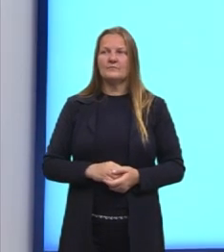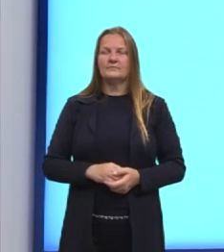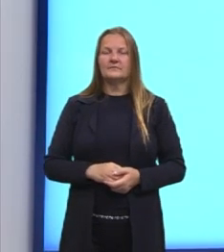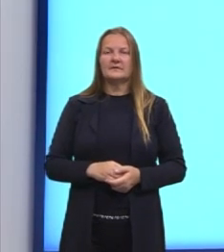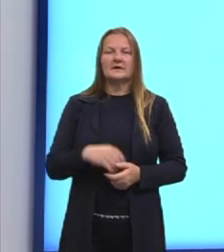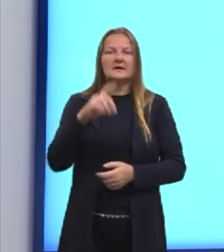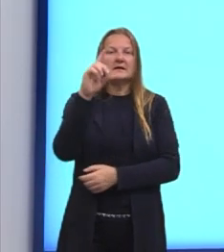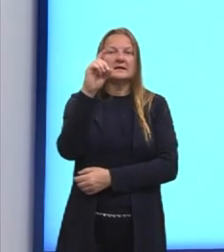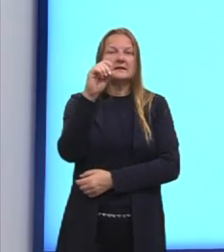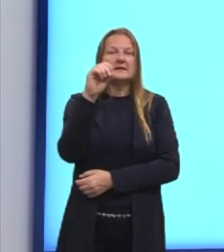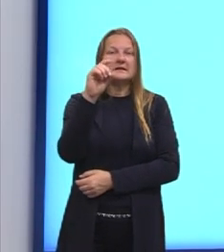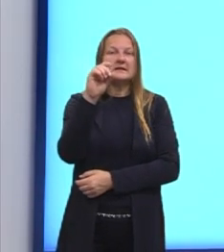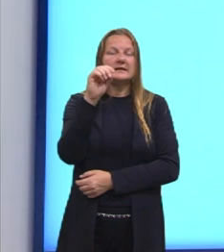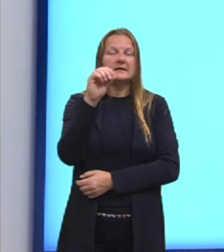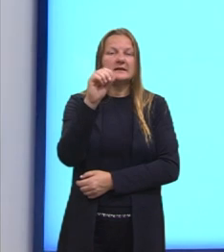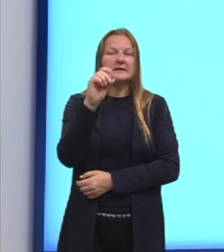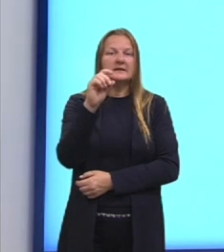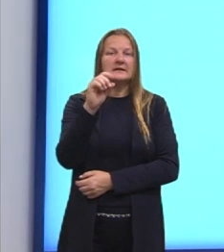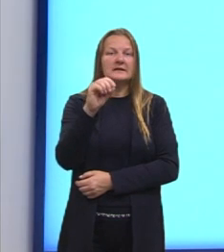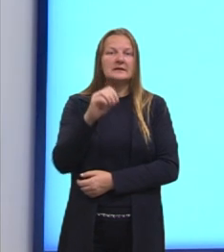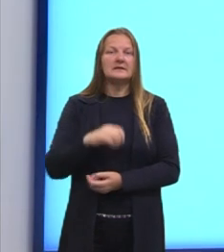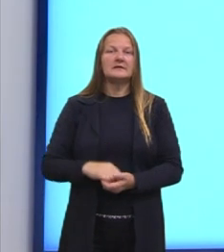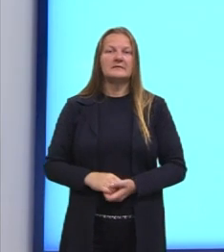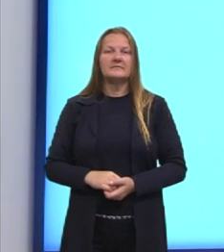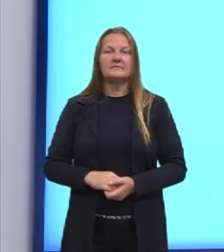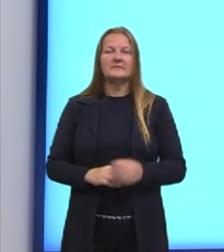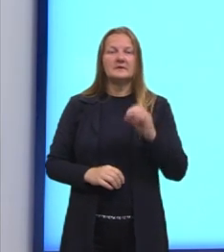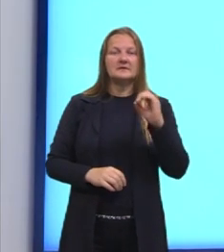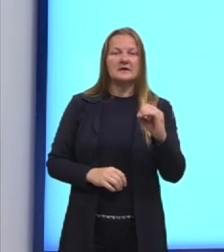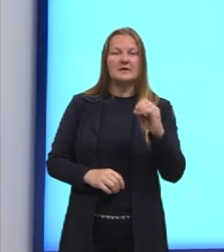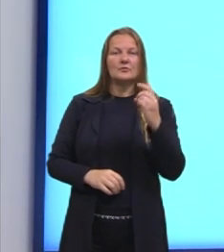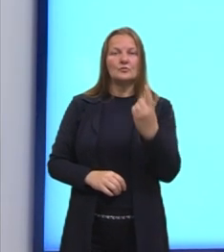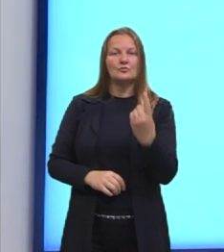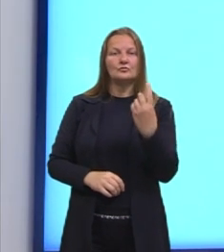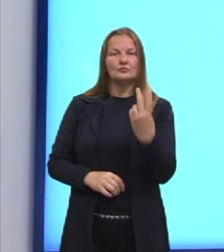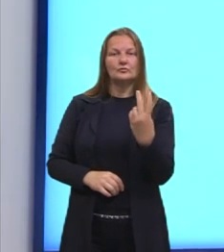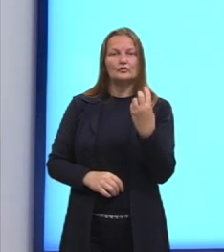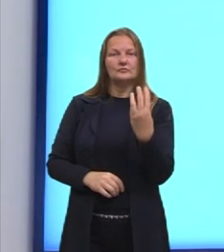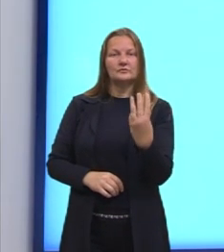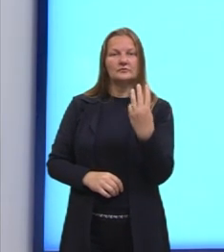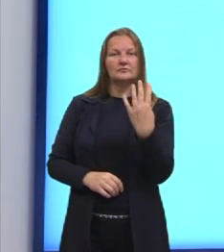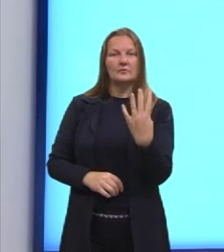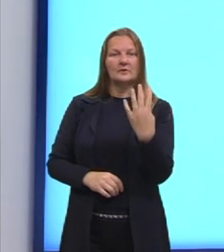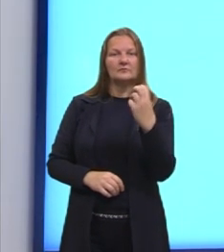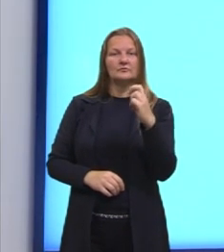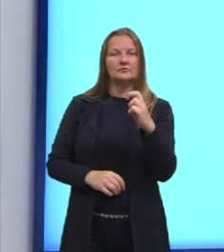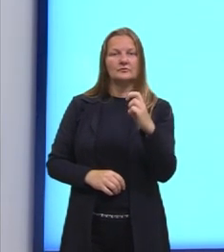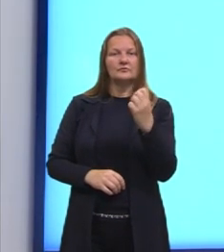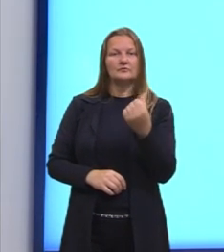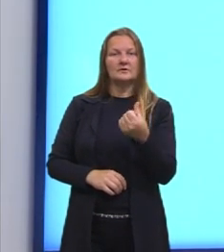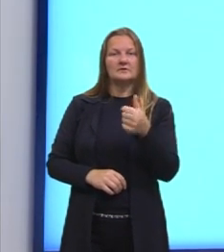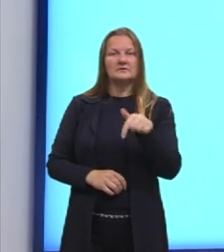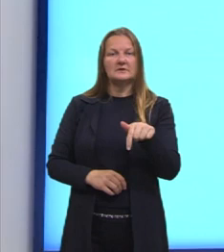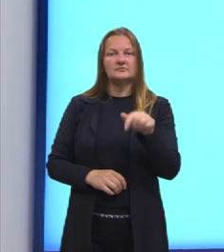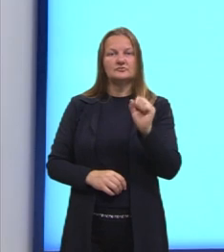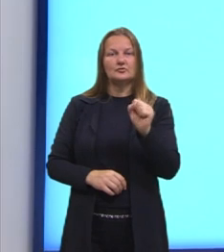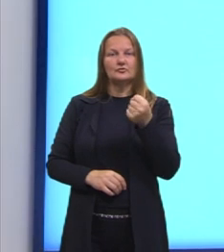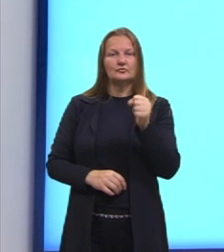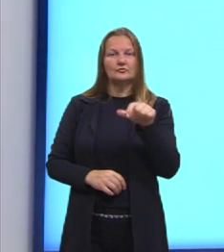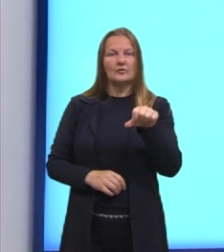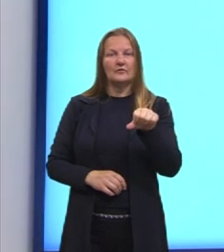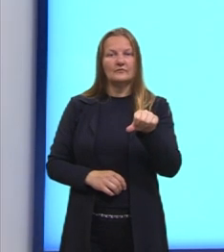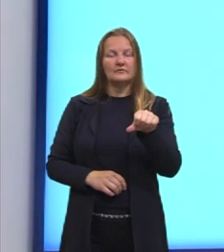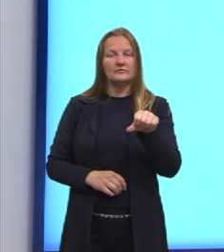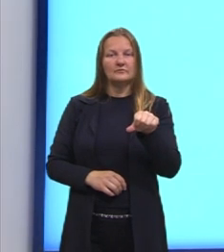chances. Quais seriam essas 10 chances? 0, 1, 2, 3, 4, 5, 6, 7, 8,